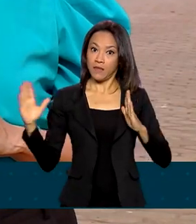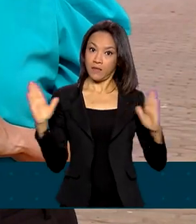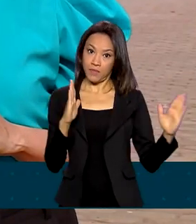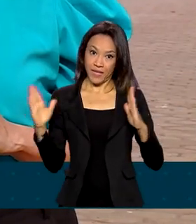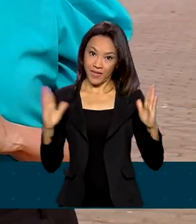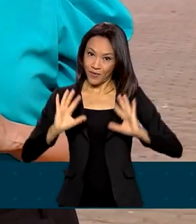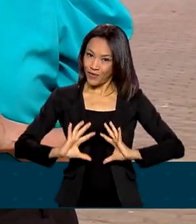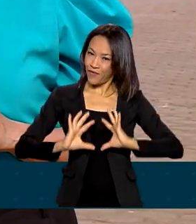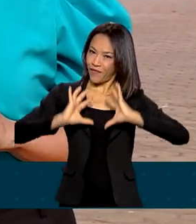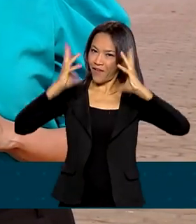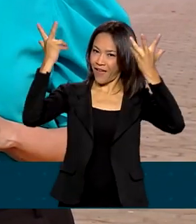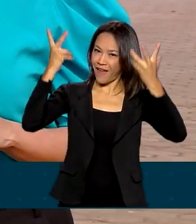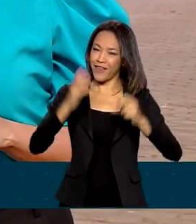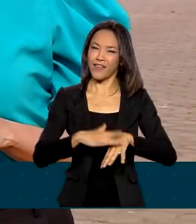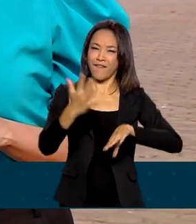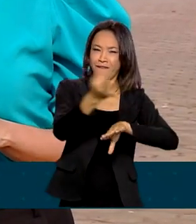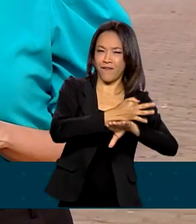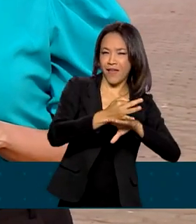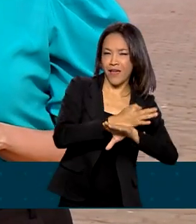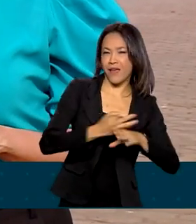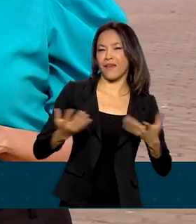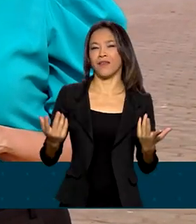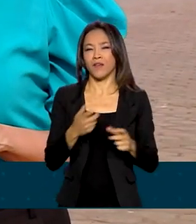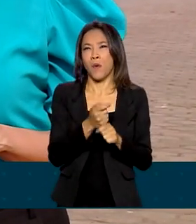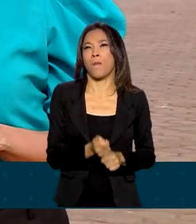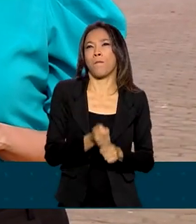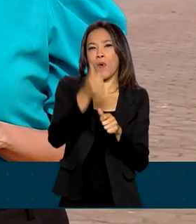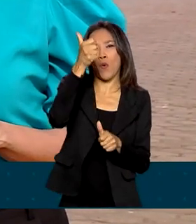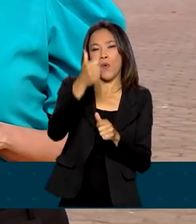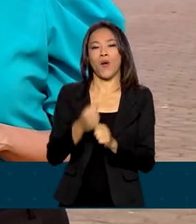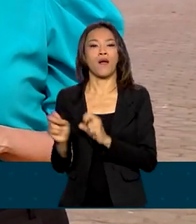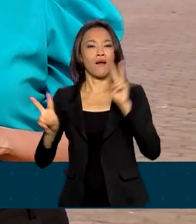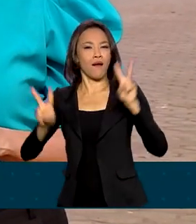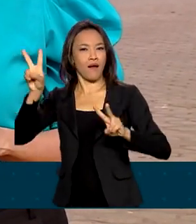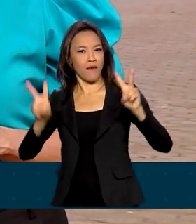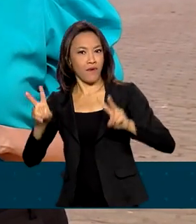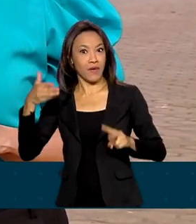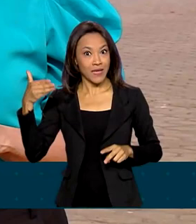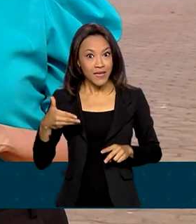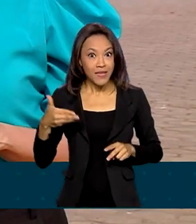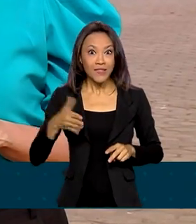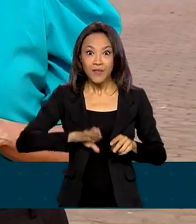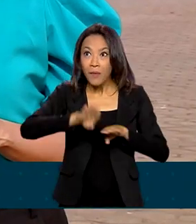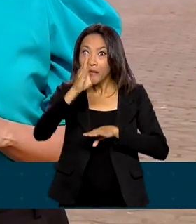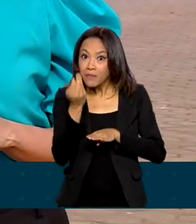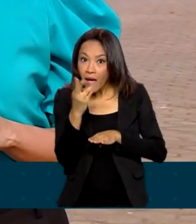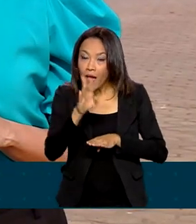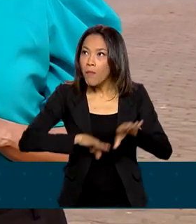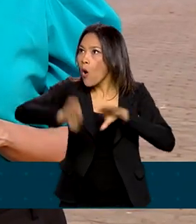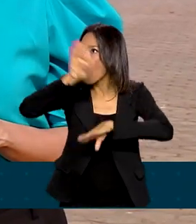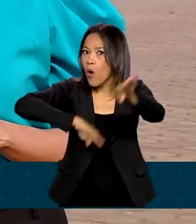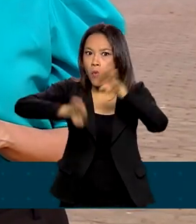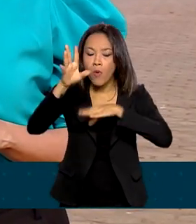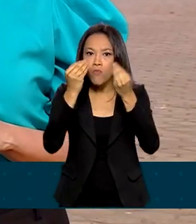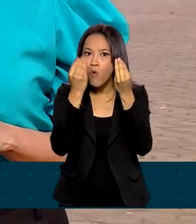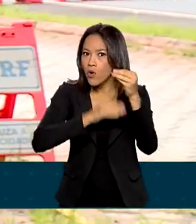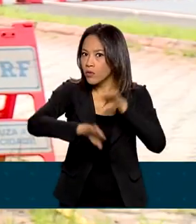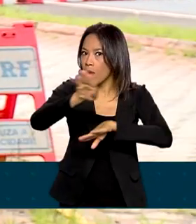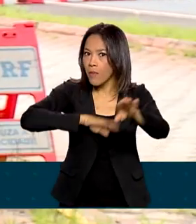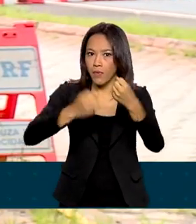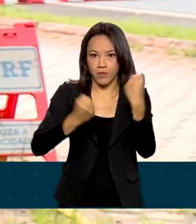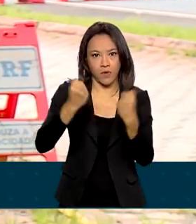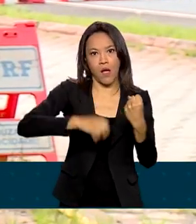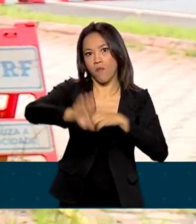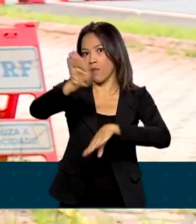festas de fim de ano, férias escolares e o carnaval, quando a movimentação nas estradas costuma ser intensa.